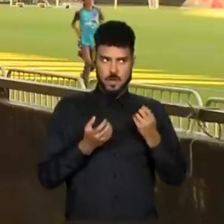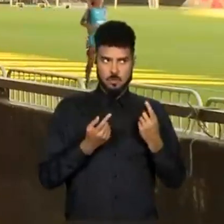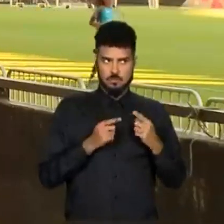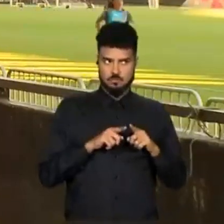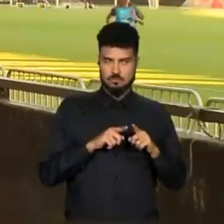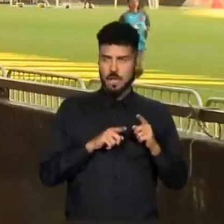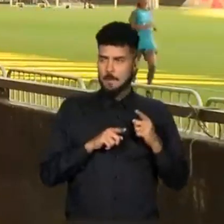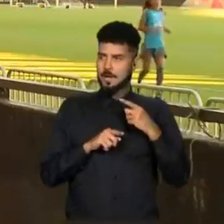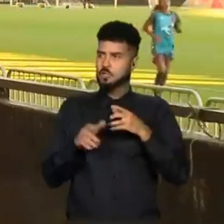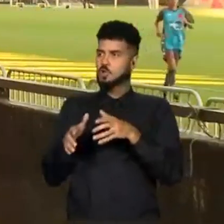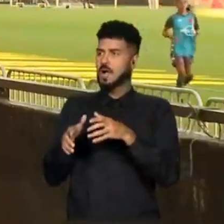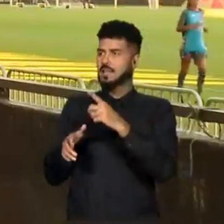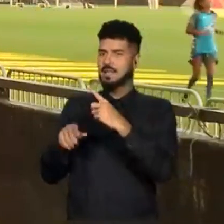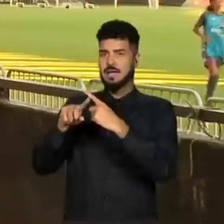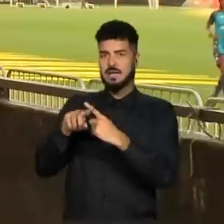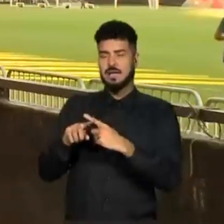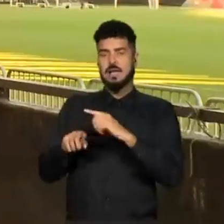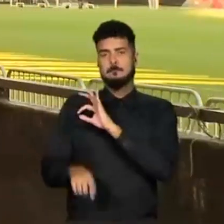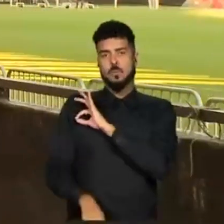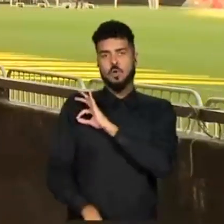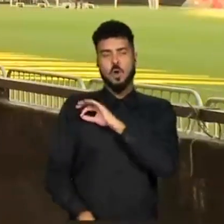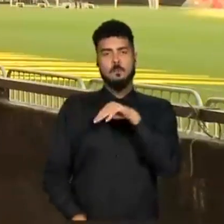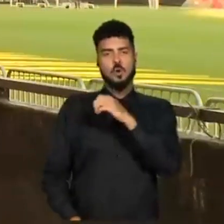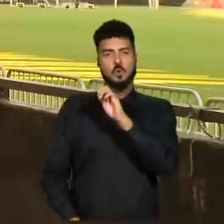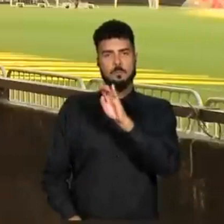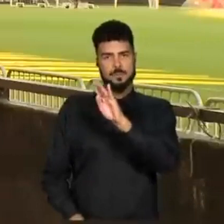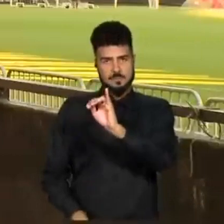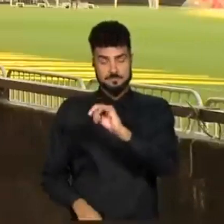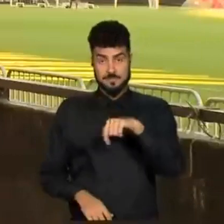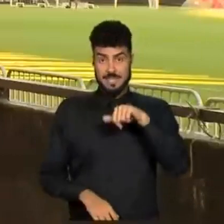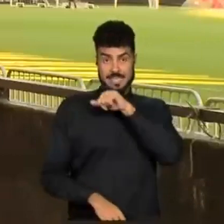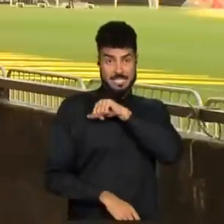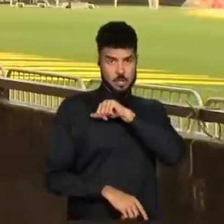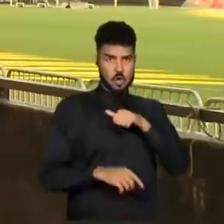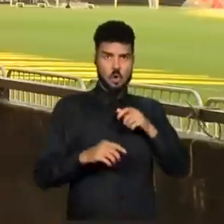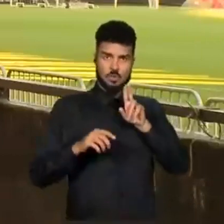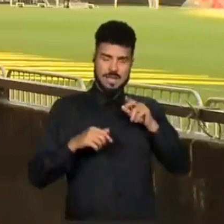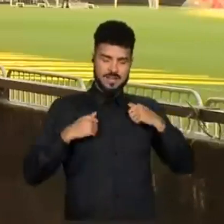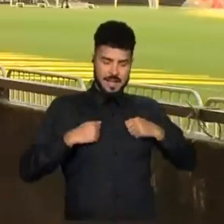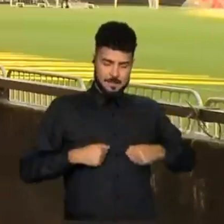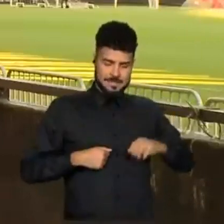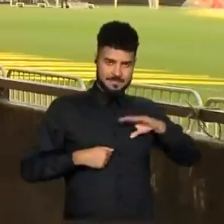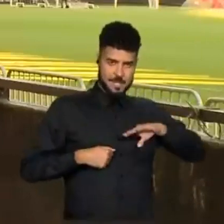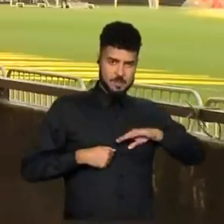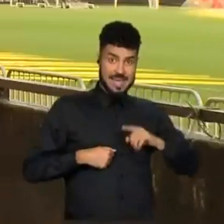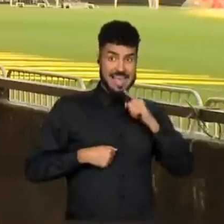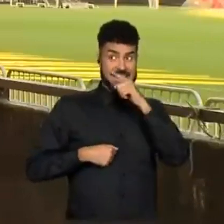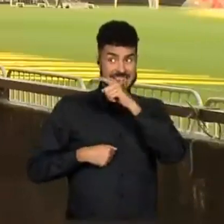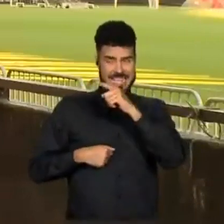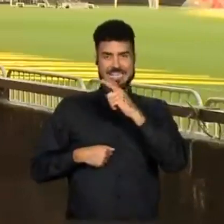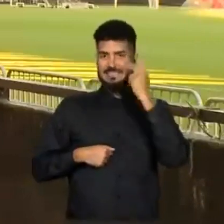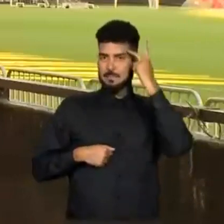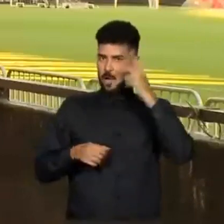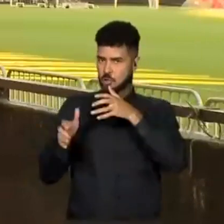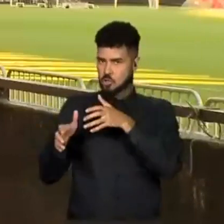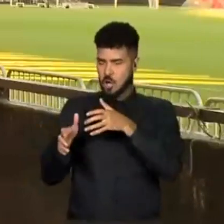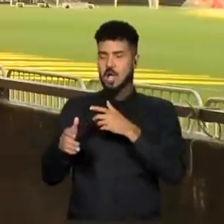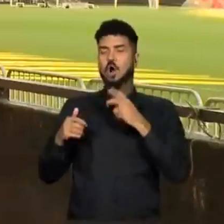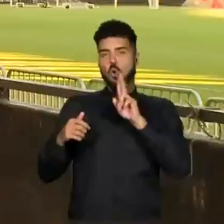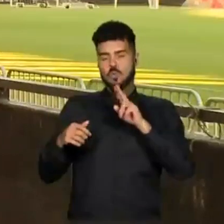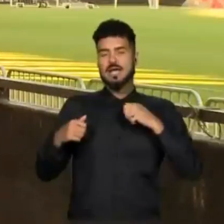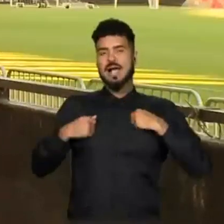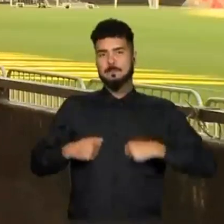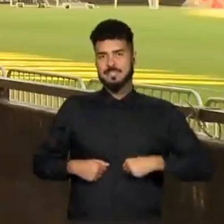perderia, isso daí não aconteceu, o Vasco continuou ganhando, continuou perdendo, mesmo a igrejinha estando ali, não evitou os